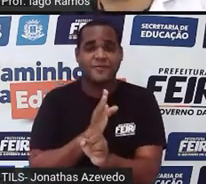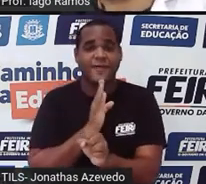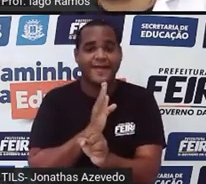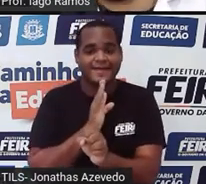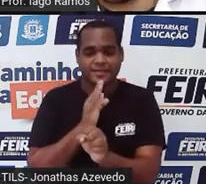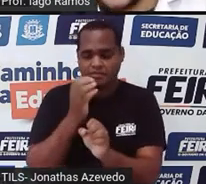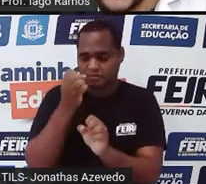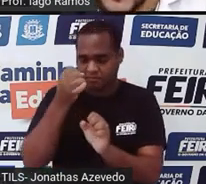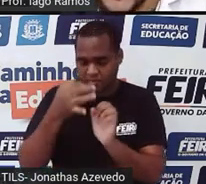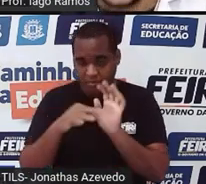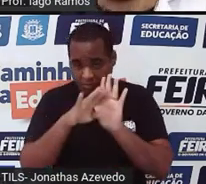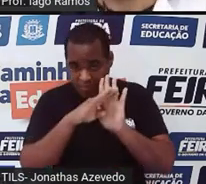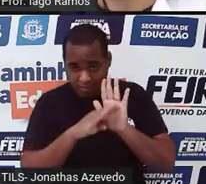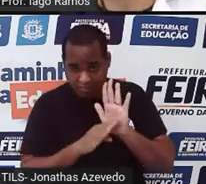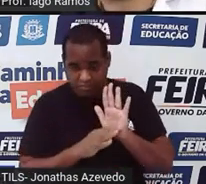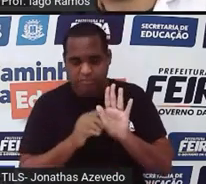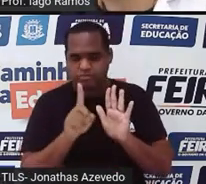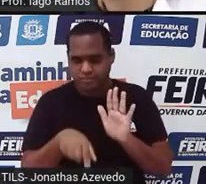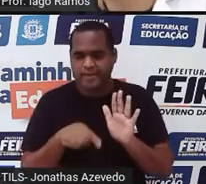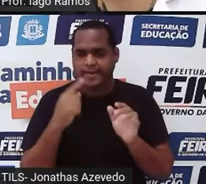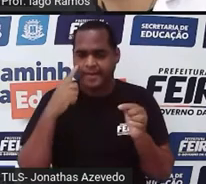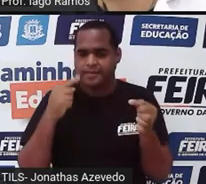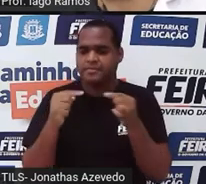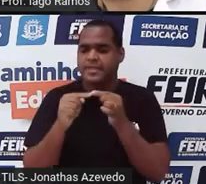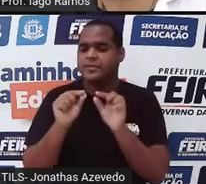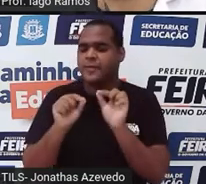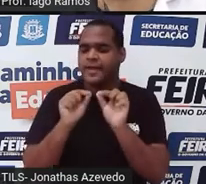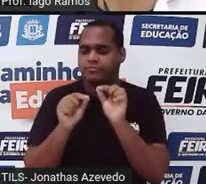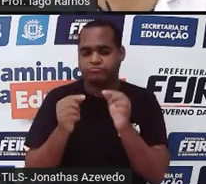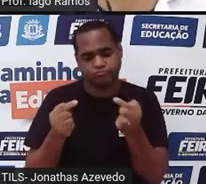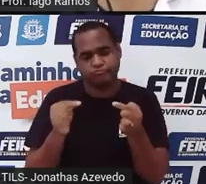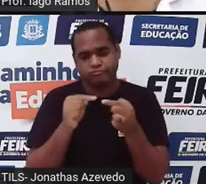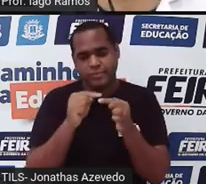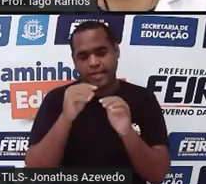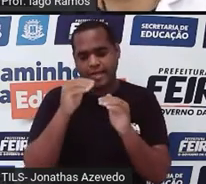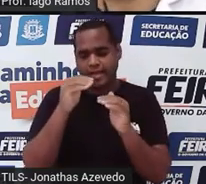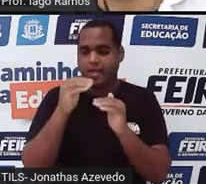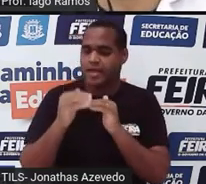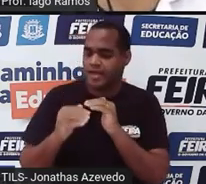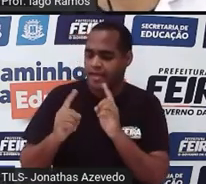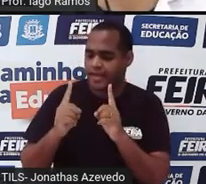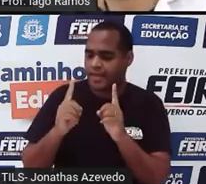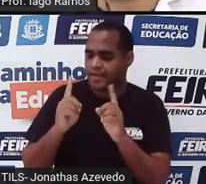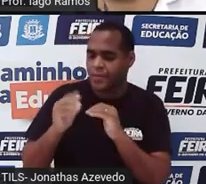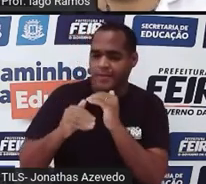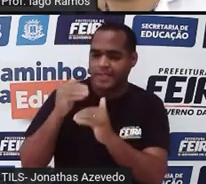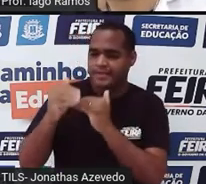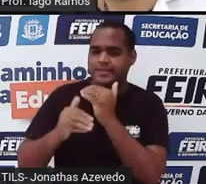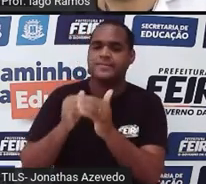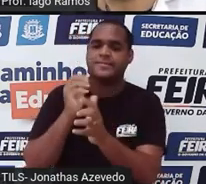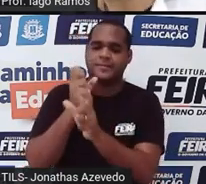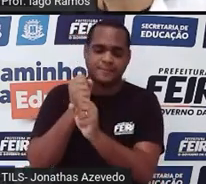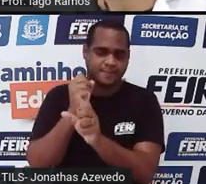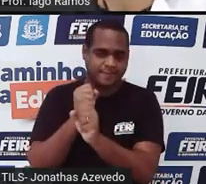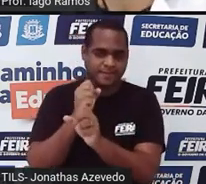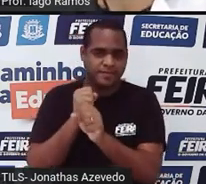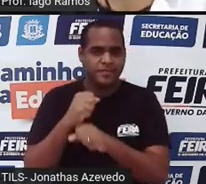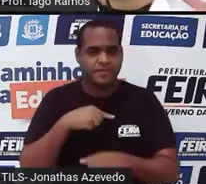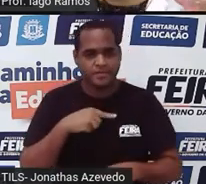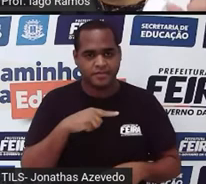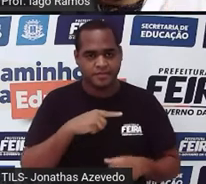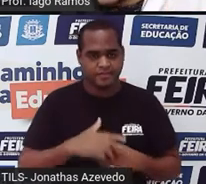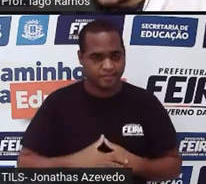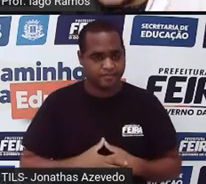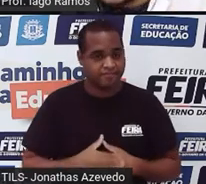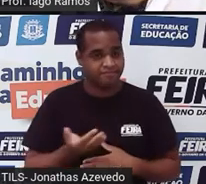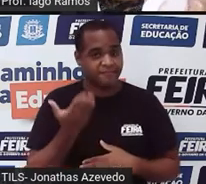sequência de números que tem a ver com esse processo de contagem. Olha só que bacana, né? Então, você já